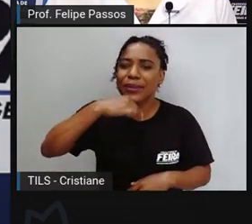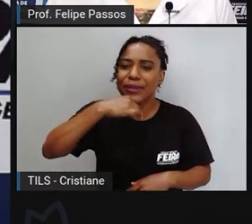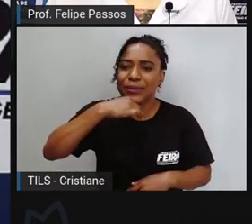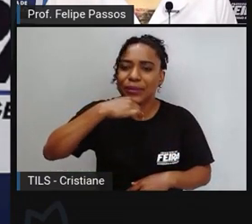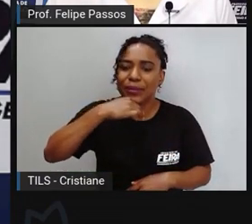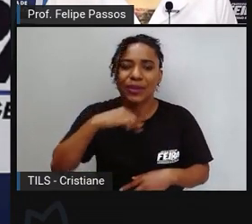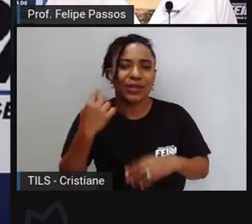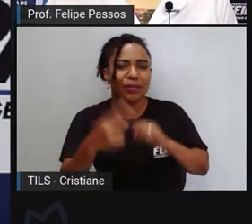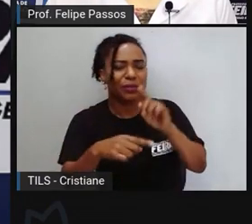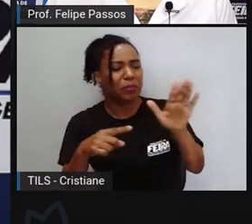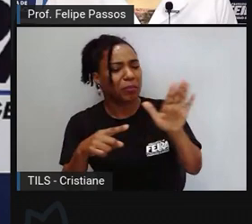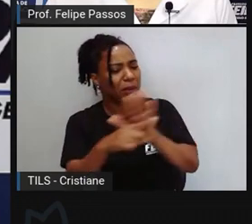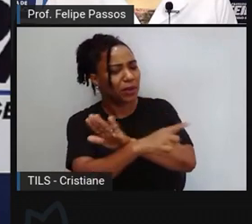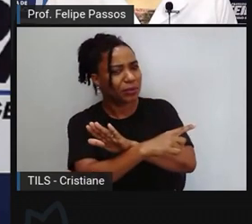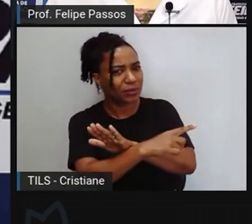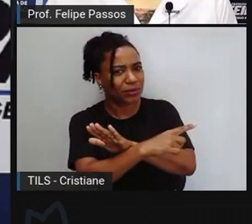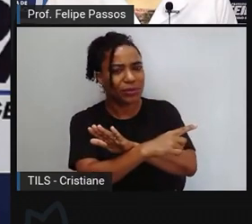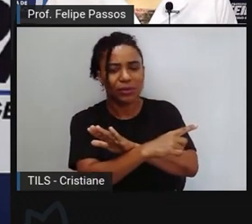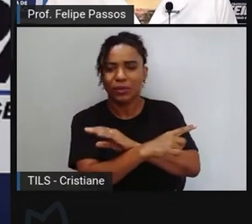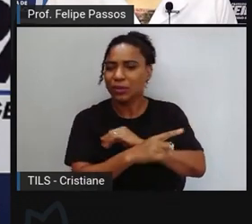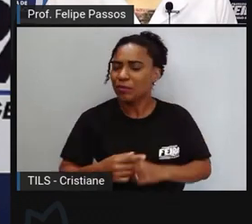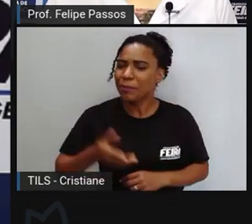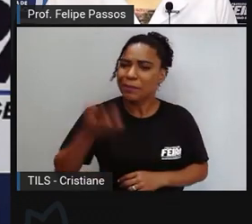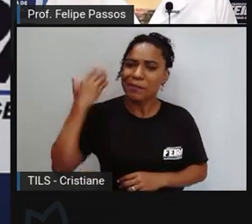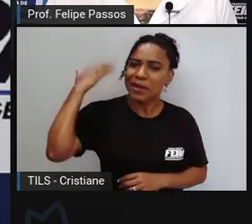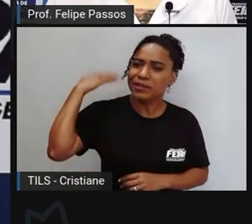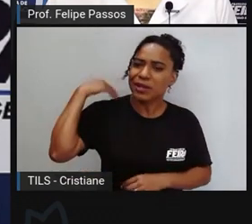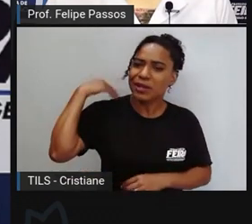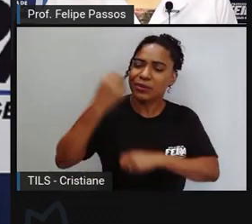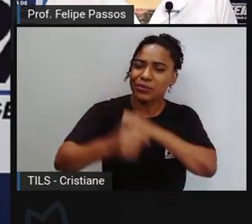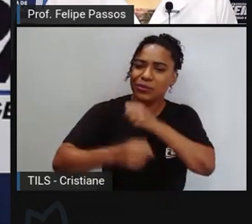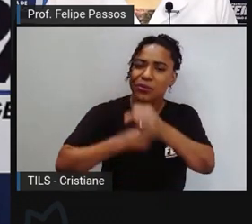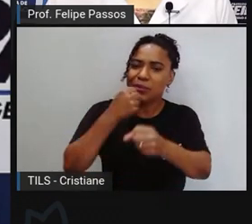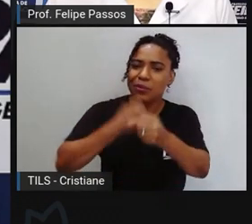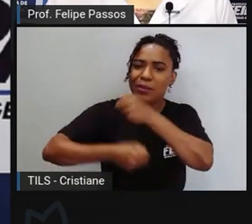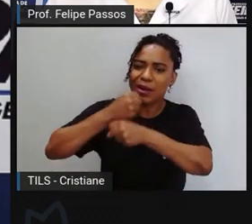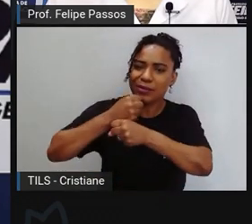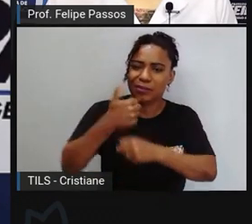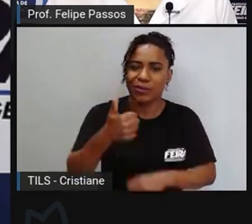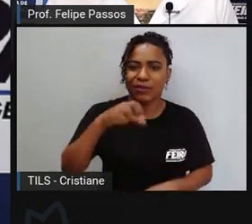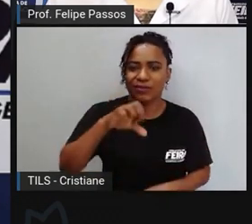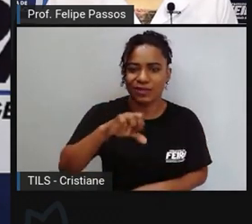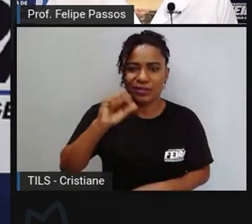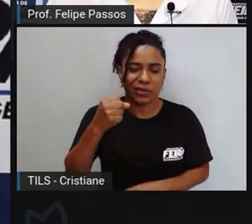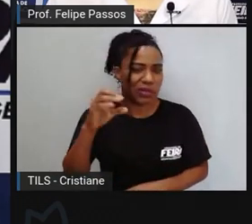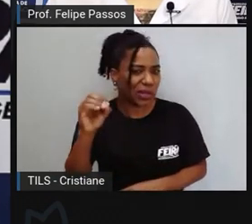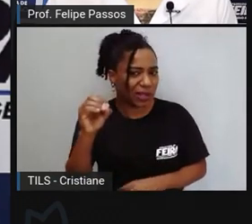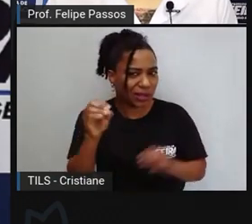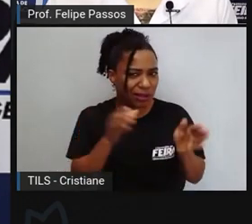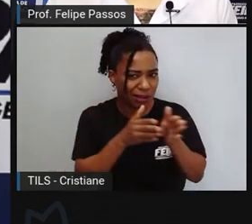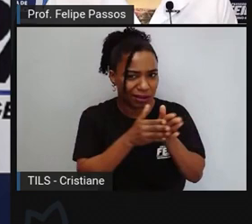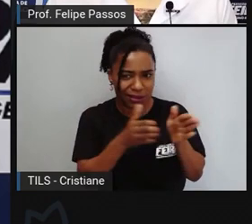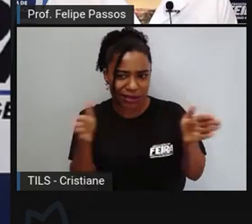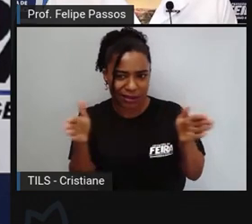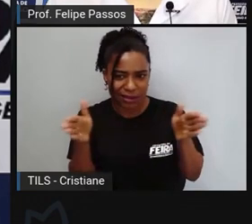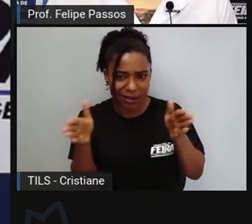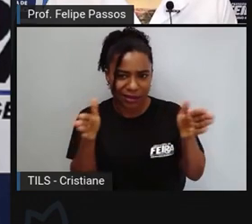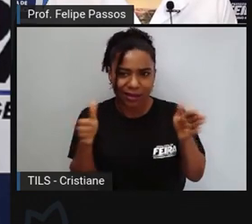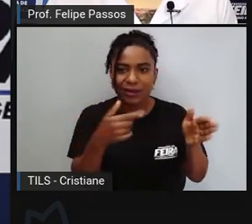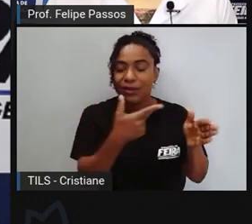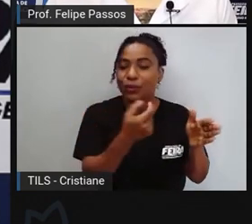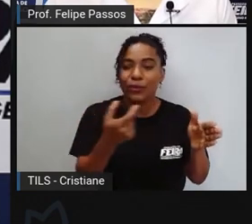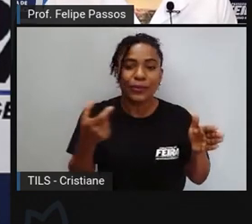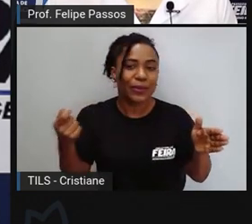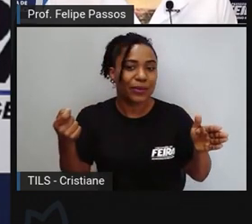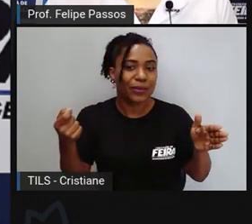1980, 1990, início dos anos 2000. O que o senhor fez em